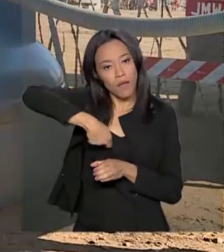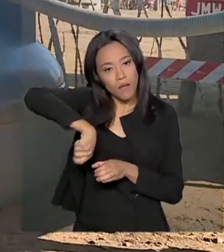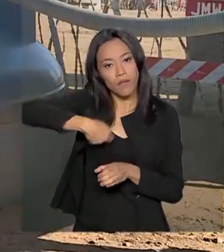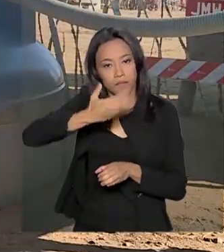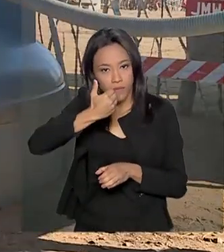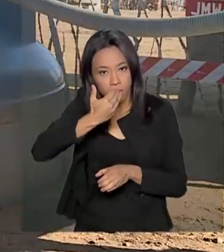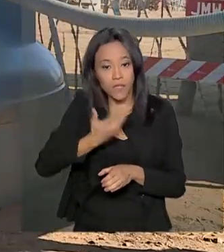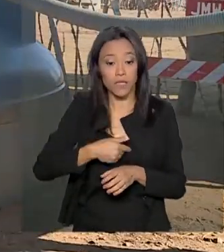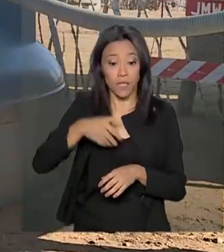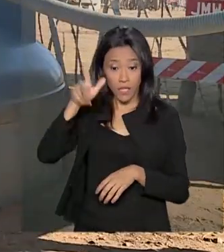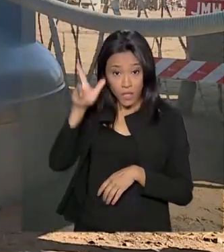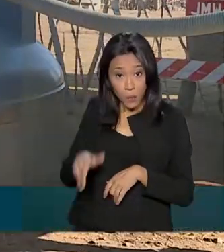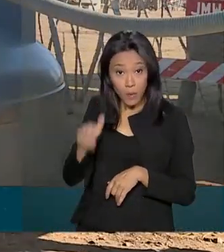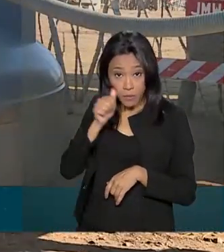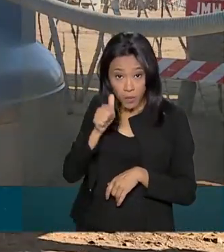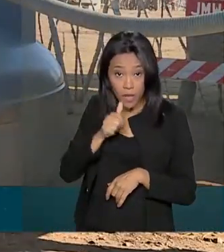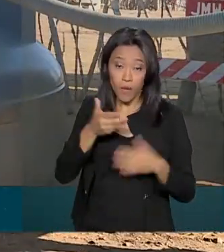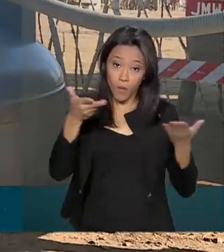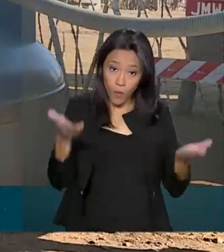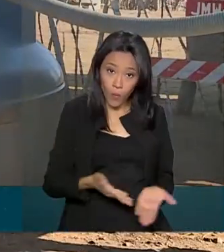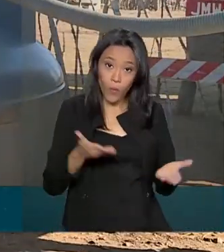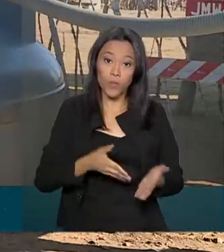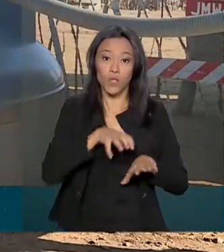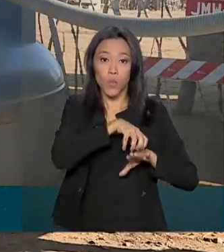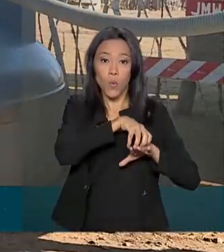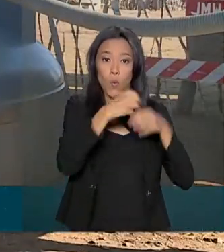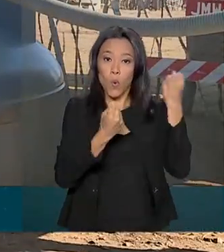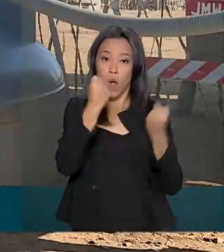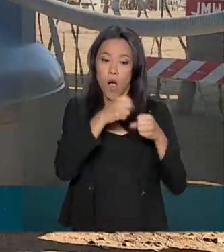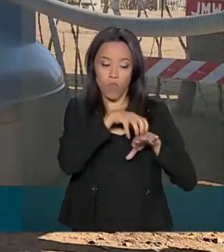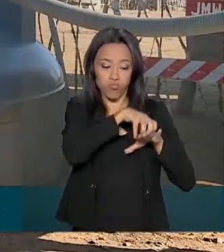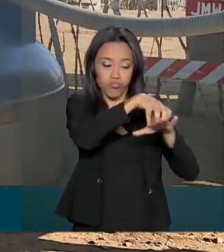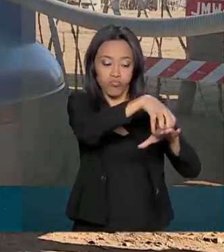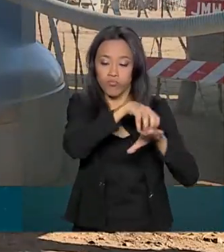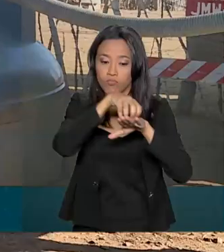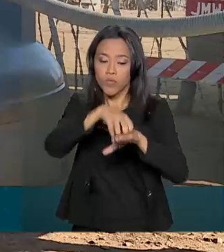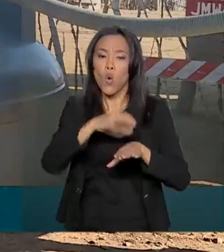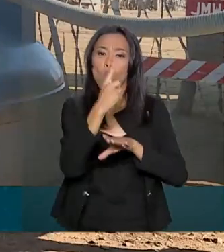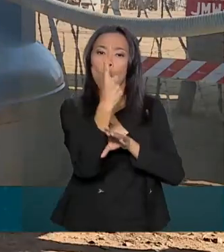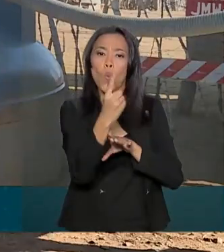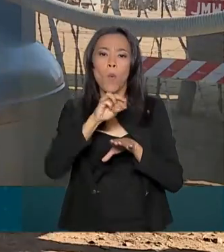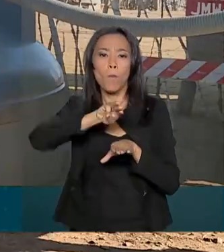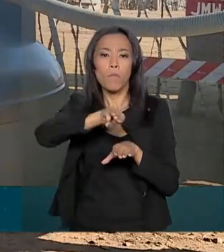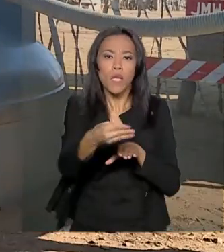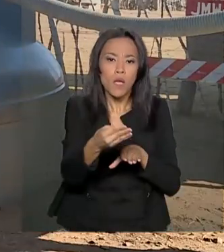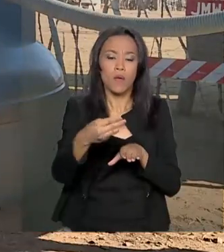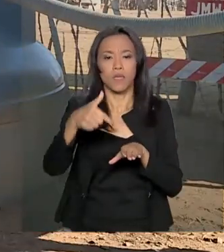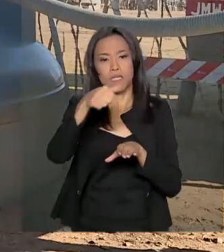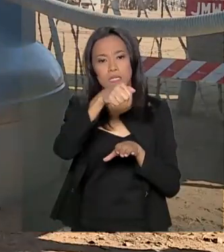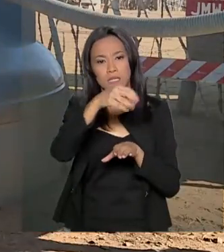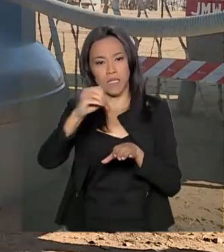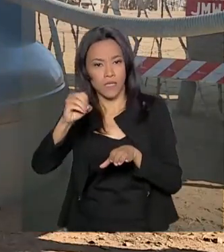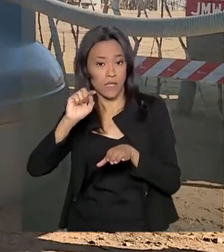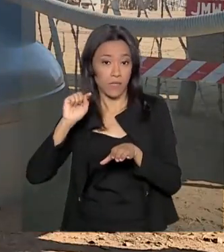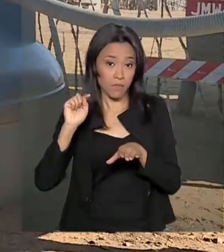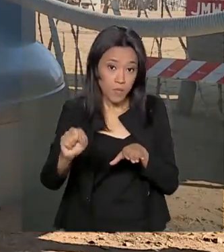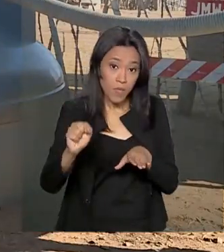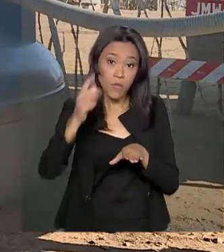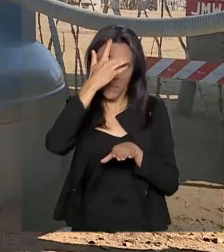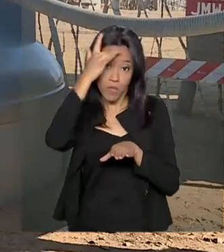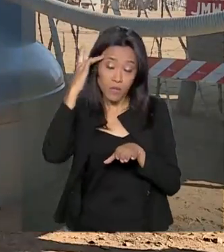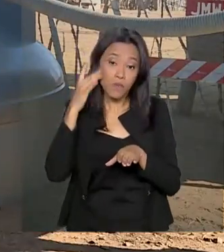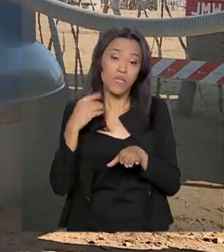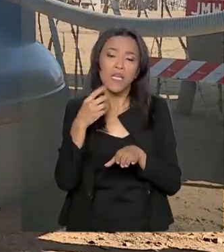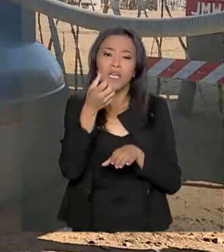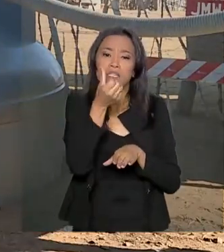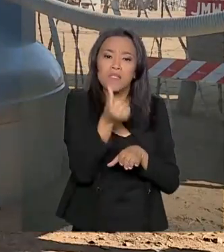Assim como a Maura, hoje a Operação Carro-Pipa atende por mês cerca de 1 milhão e 700 mil pessoas em 641